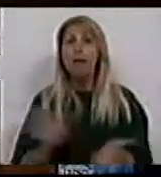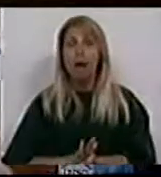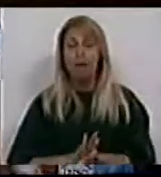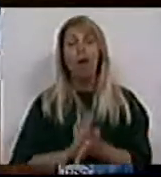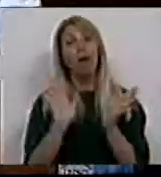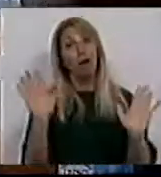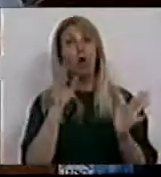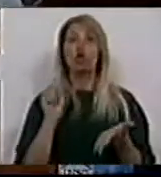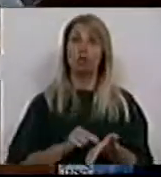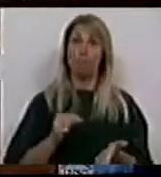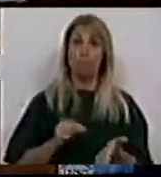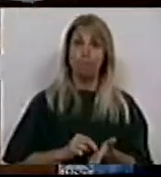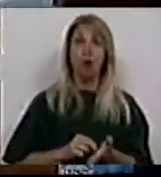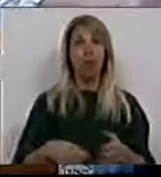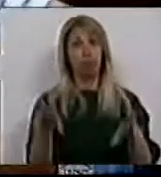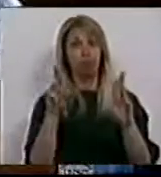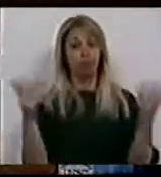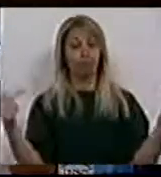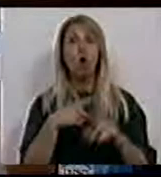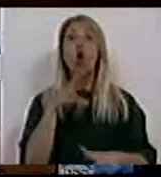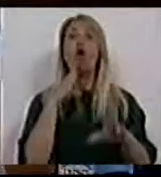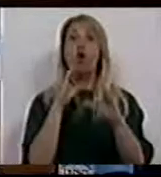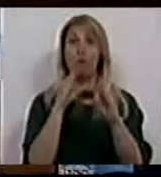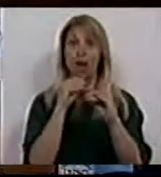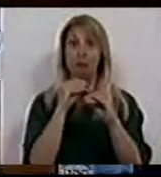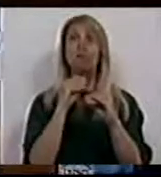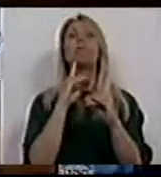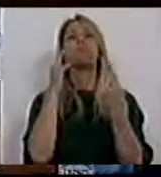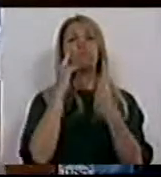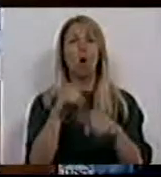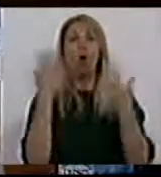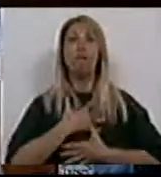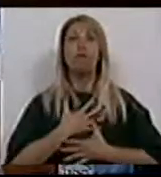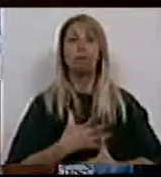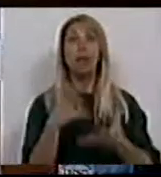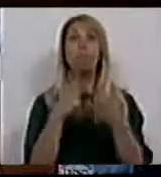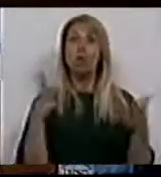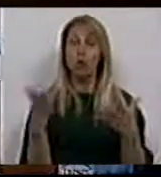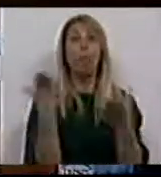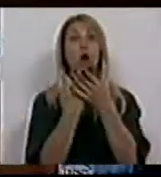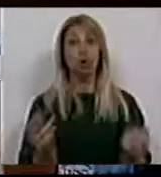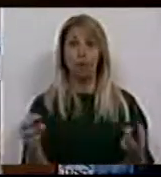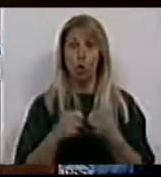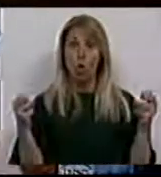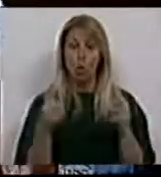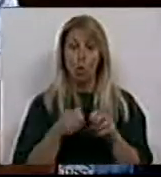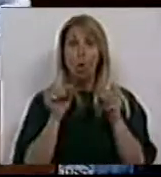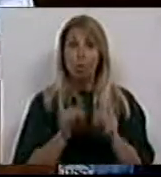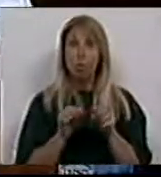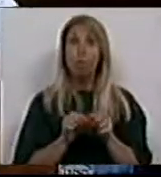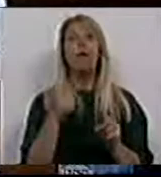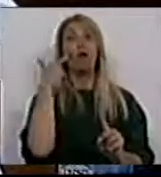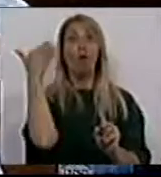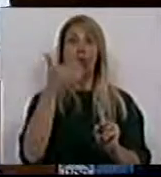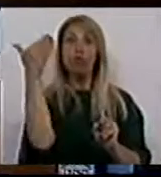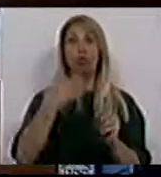esta conversa, afinal, expresse uma vontade à maioria para resolver este grave problema, que é o problema do futuro e da sustentabilidade da